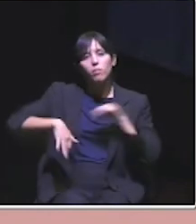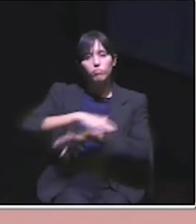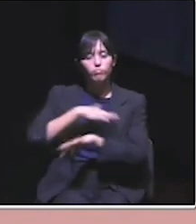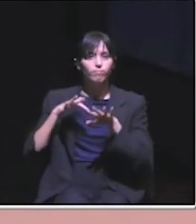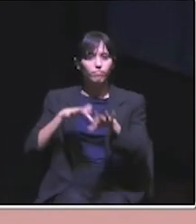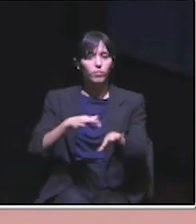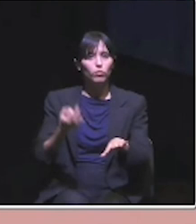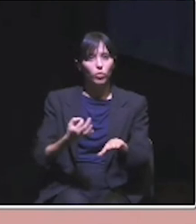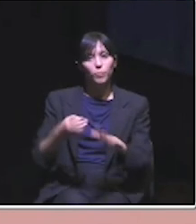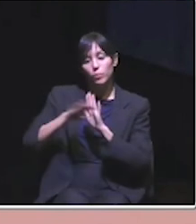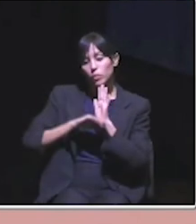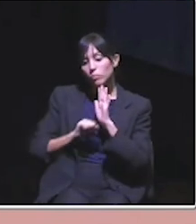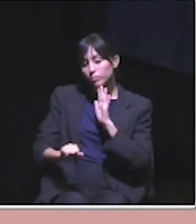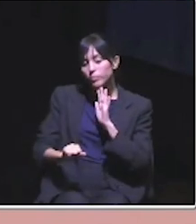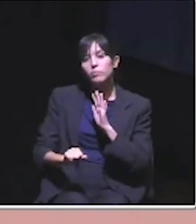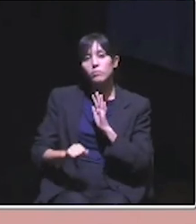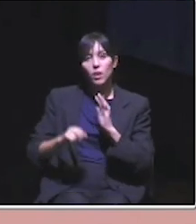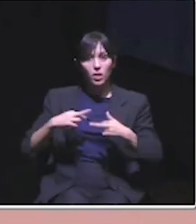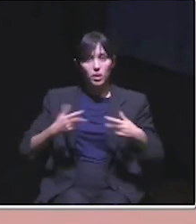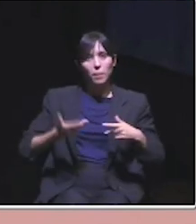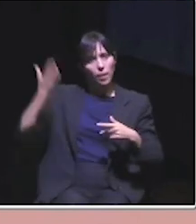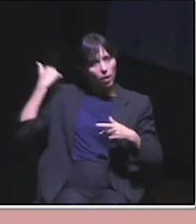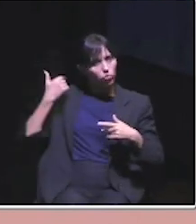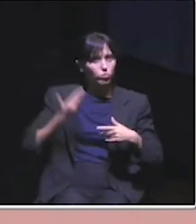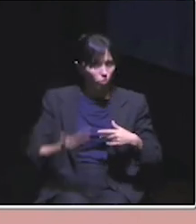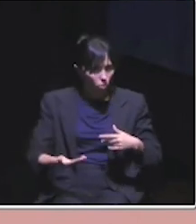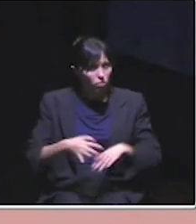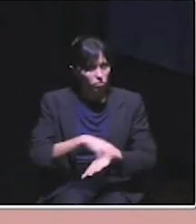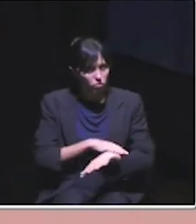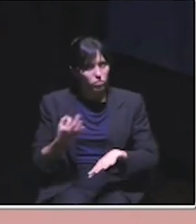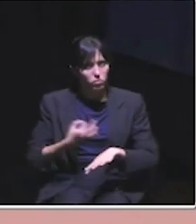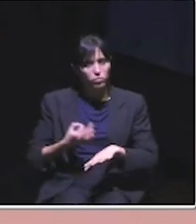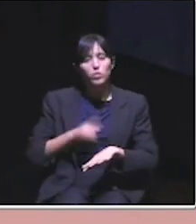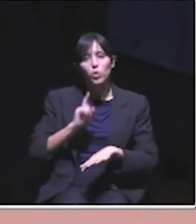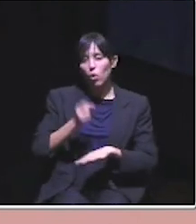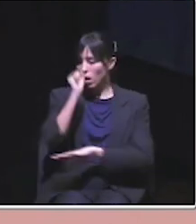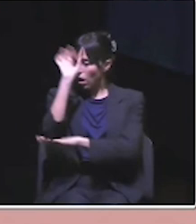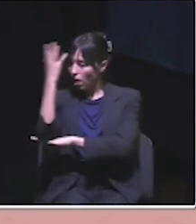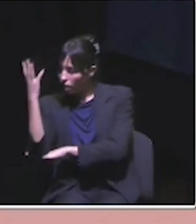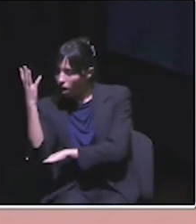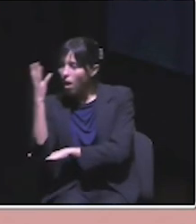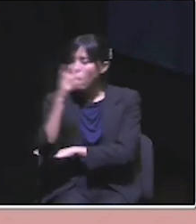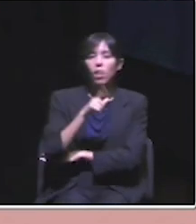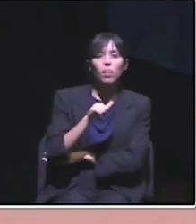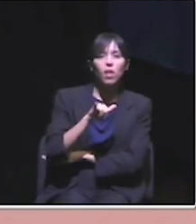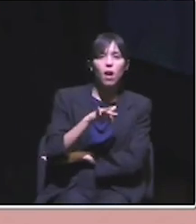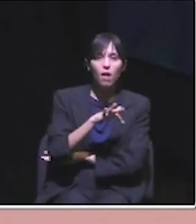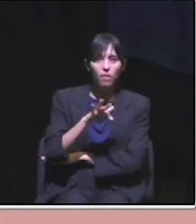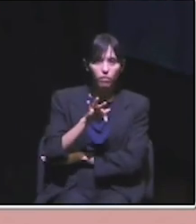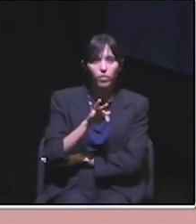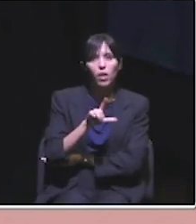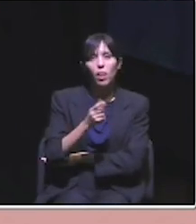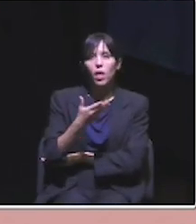Os programas da Câmara, tanto do Executivo anterior como deste Executivo, como o Marva em Cada Esquina, Lifelangs, Projeto Moro, Ruas Mais